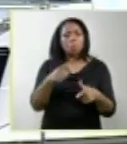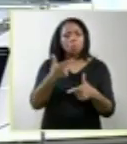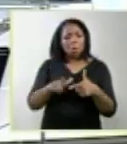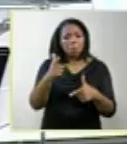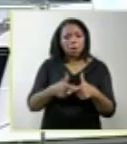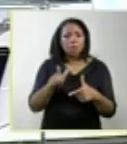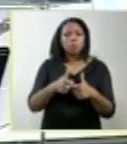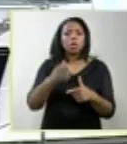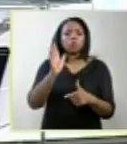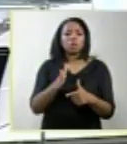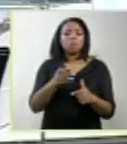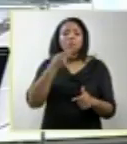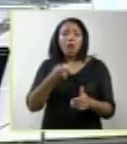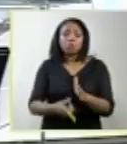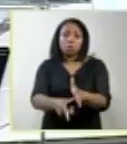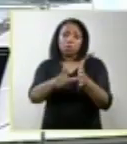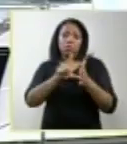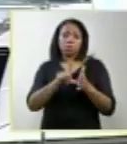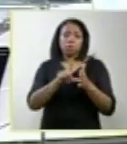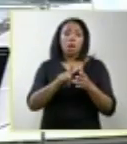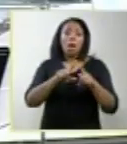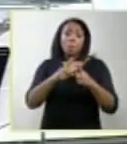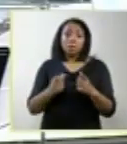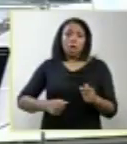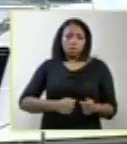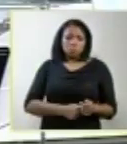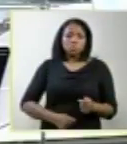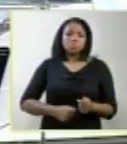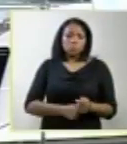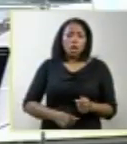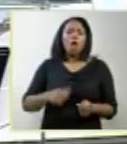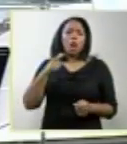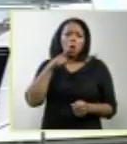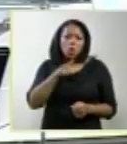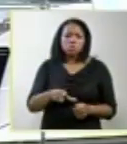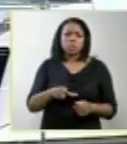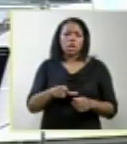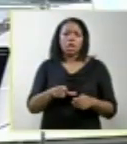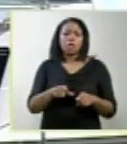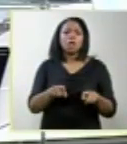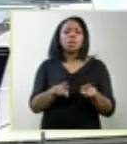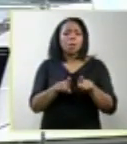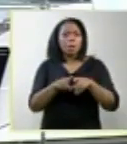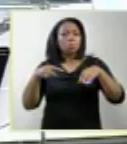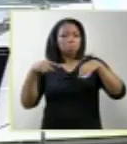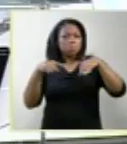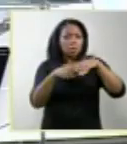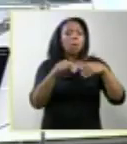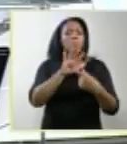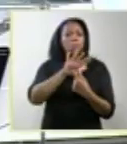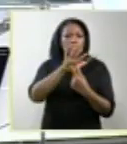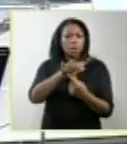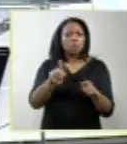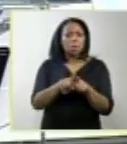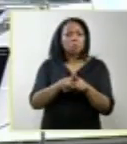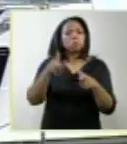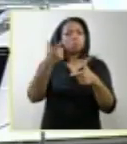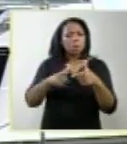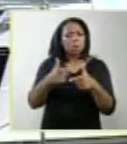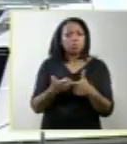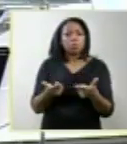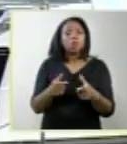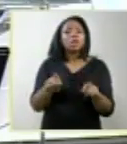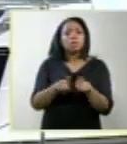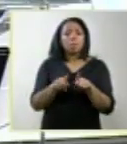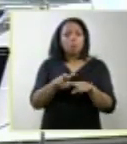como já colocado anteriormente, mas a tomografia, a ressonância consegue ilustrar aqui, na região posterior, uma outra complicação. O